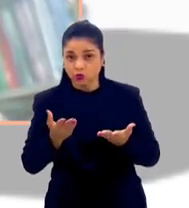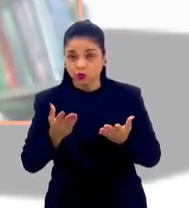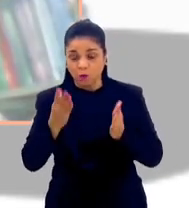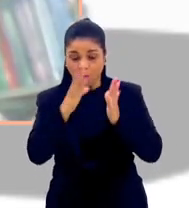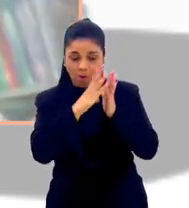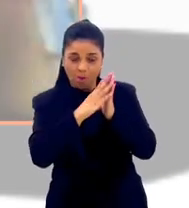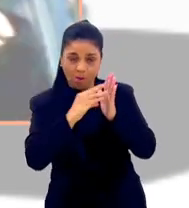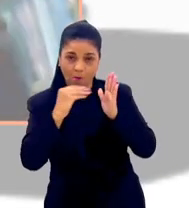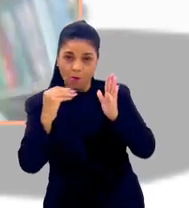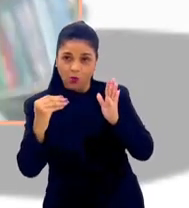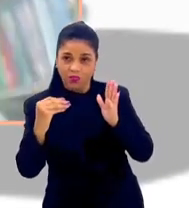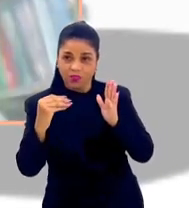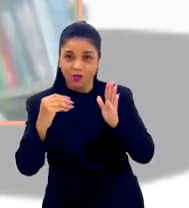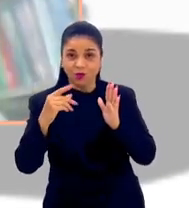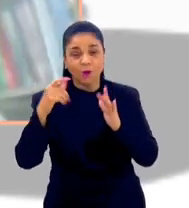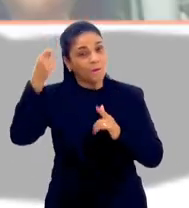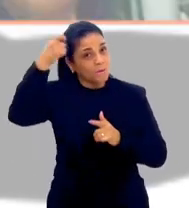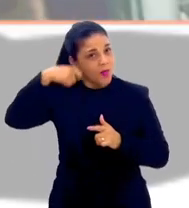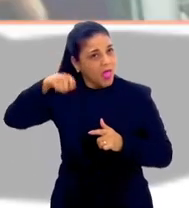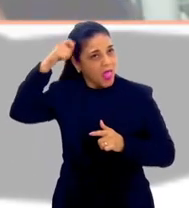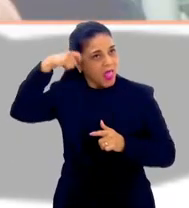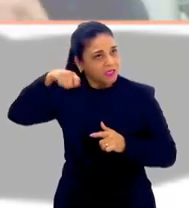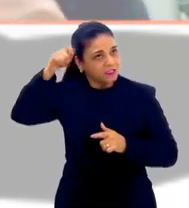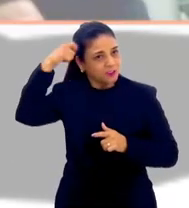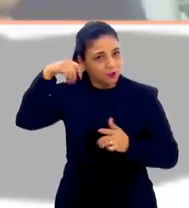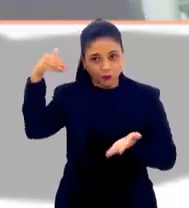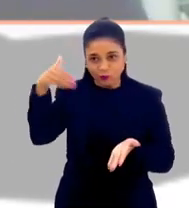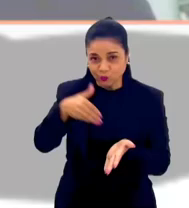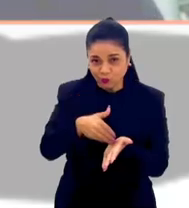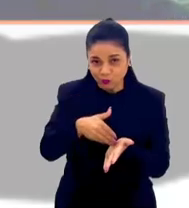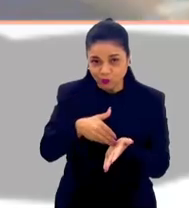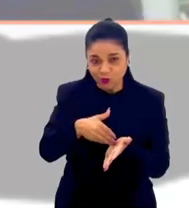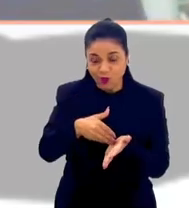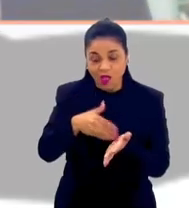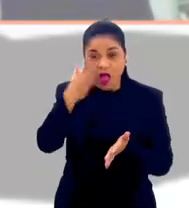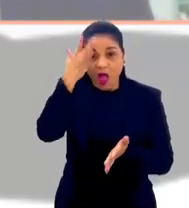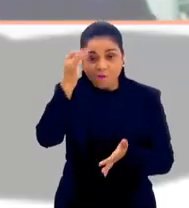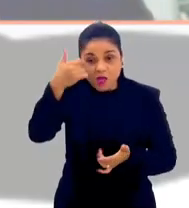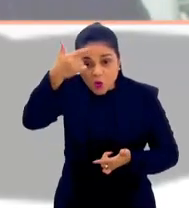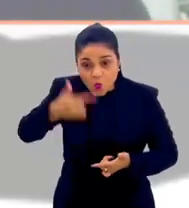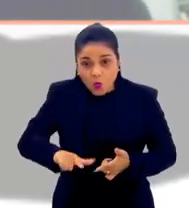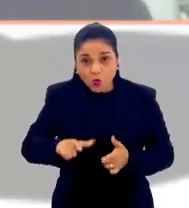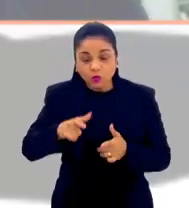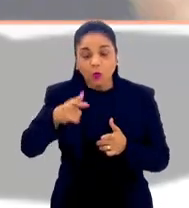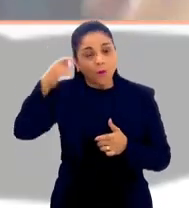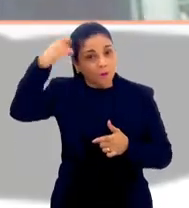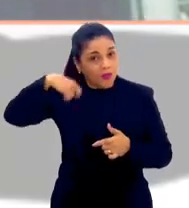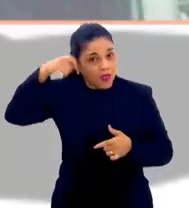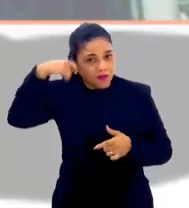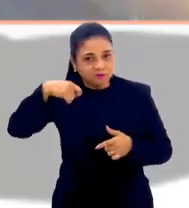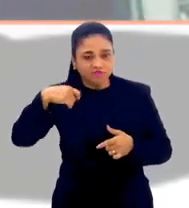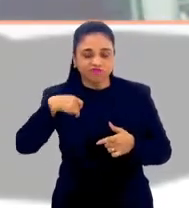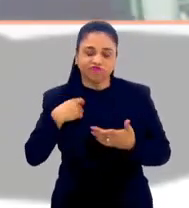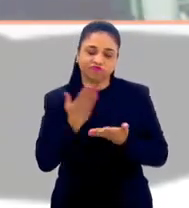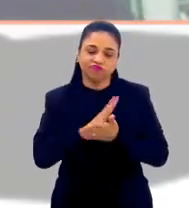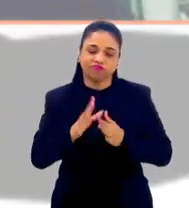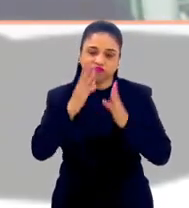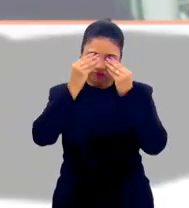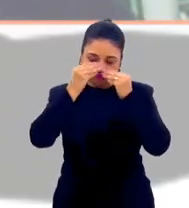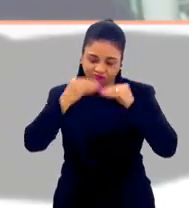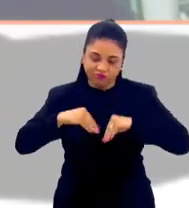modelo de pente, beleza, eu estou feliz porque tem esse pente na mão. Amanhã lançou outro pente e acabou. É igual os